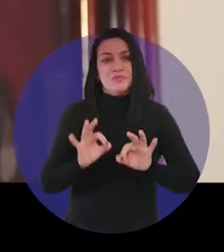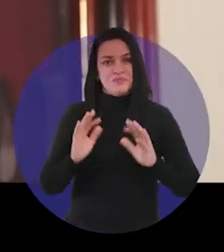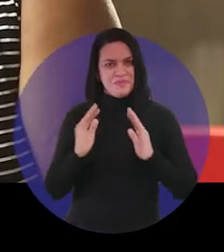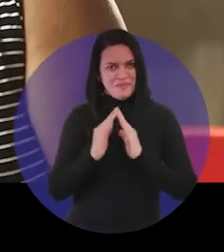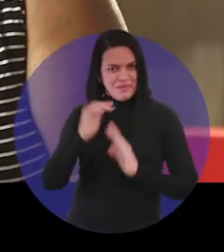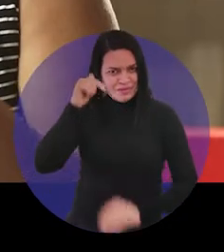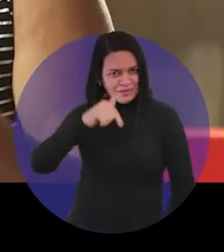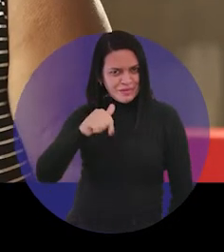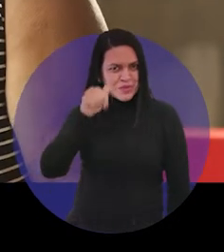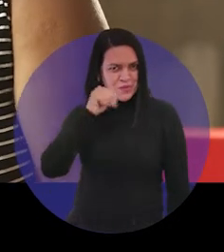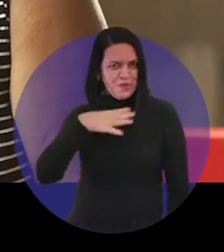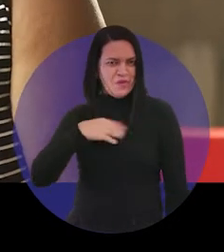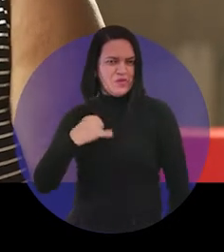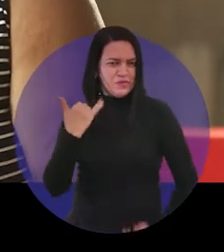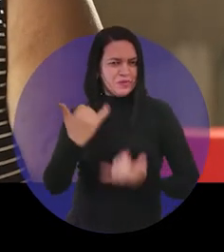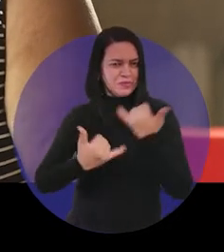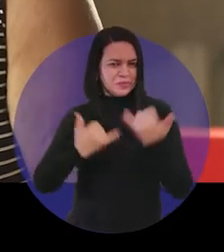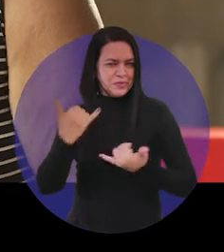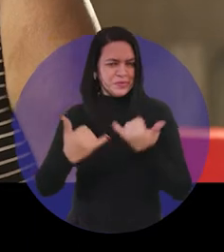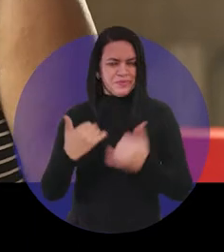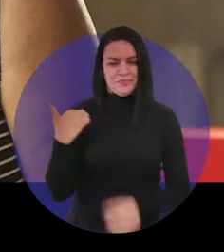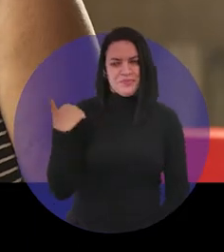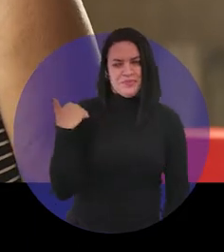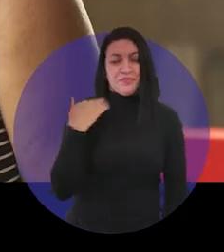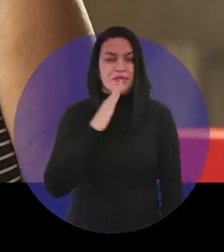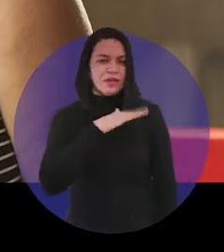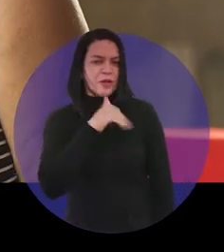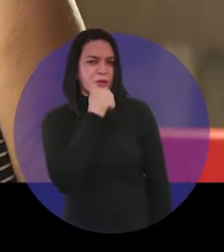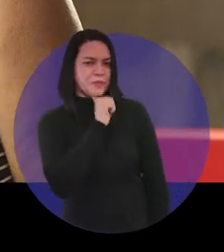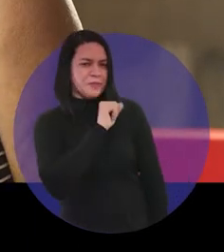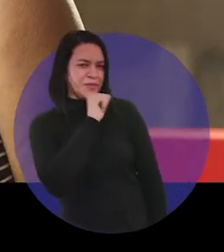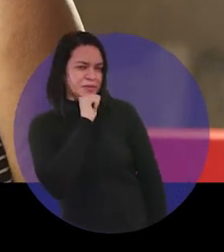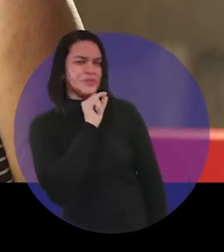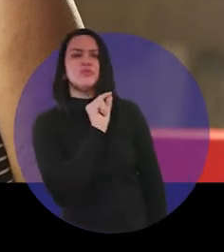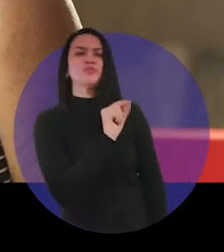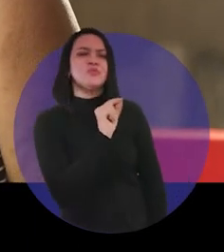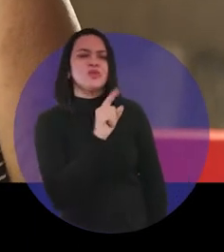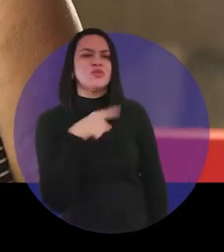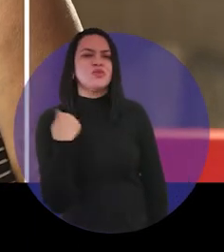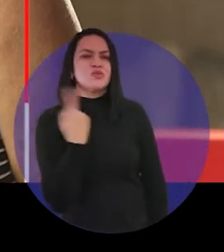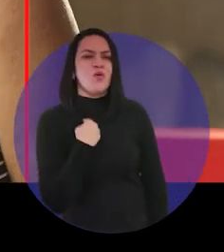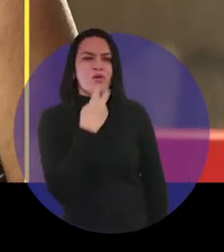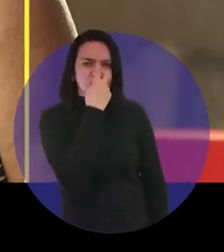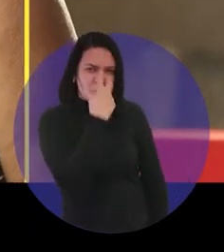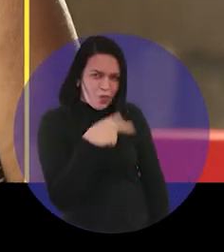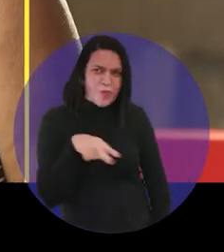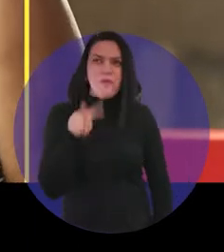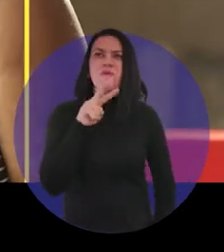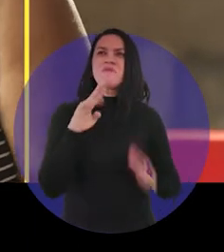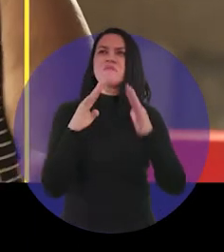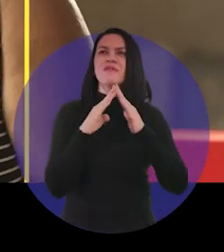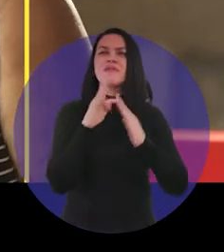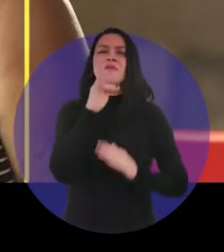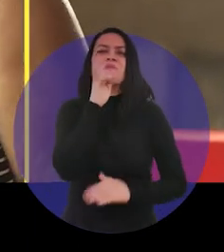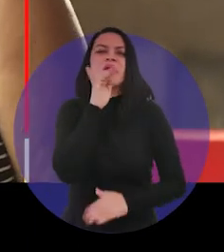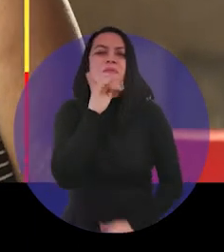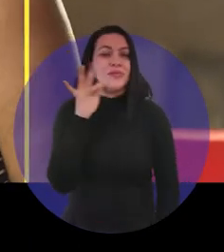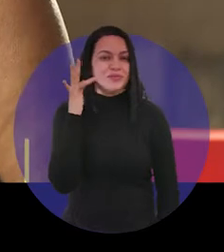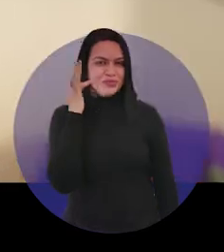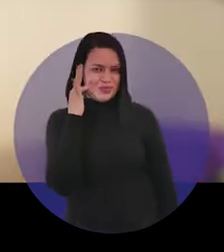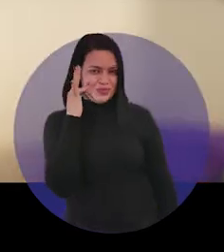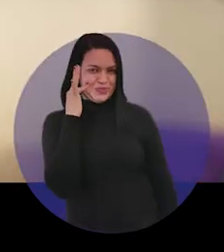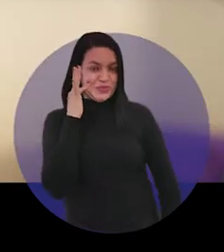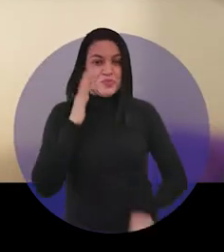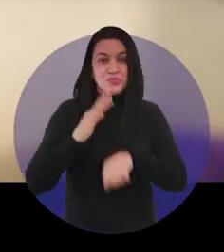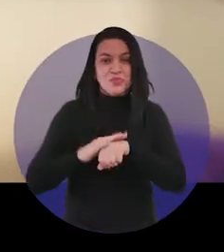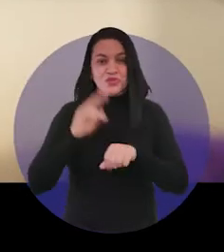casa, às vezes, a minha filha até brinca assim. Ela disse, mãe, a gente olha pra nossa casa, a gente olha o papai